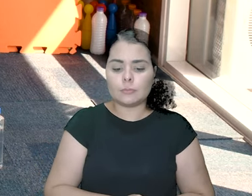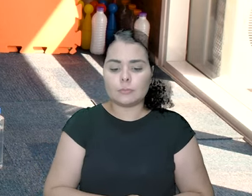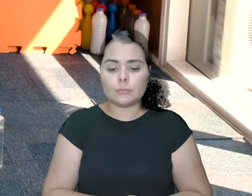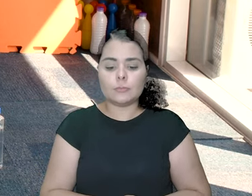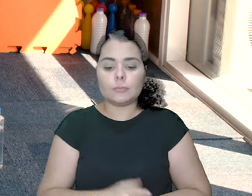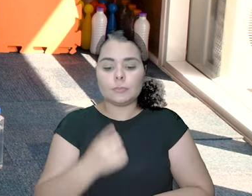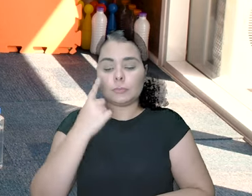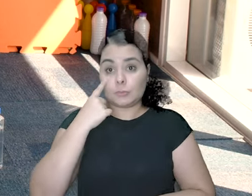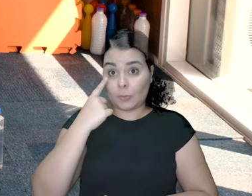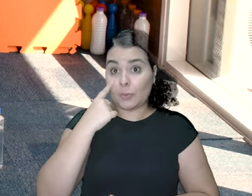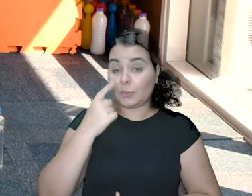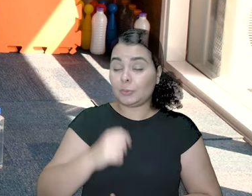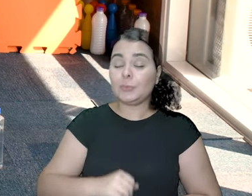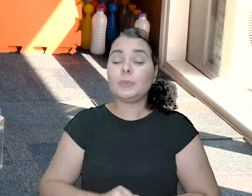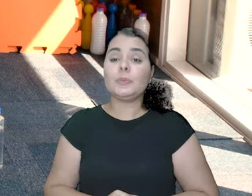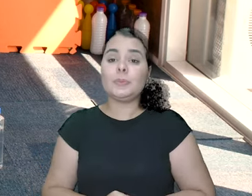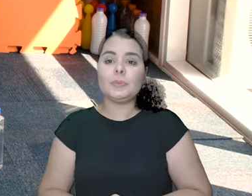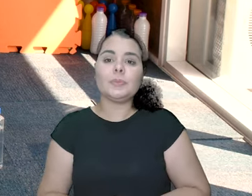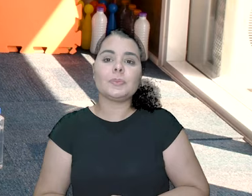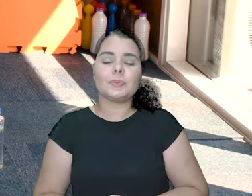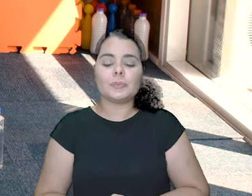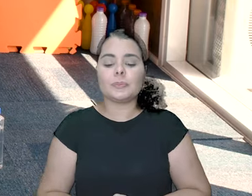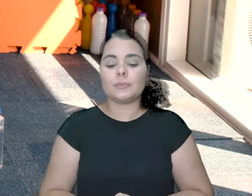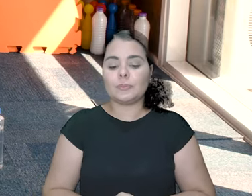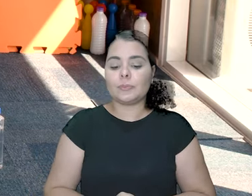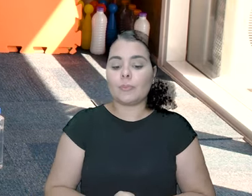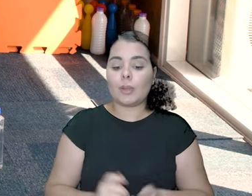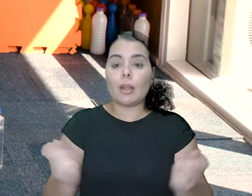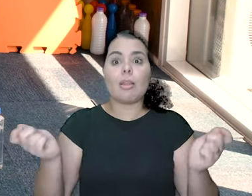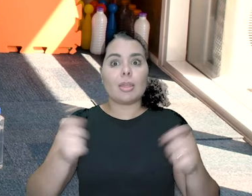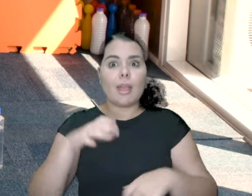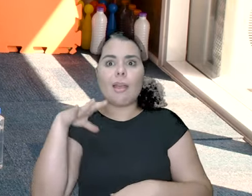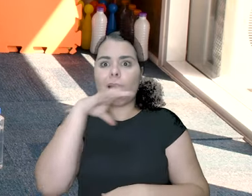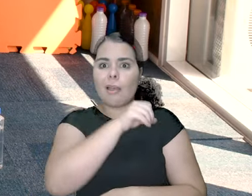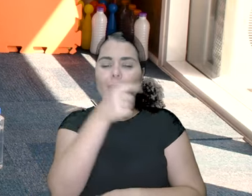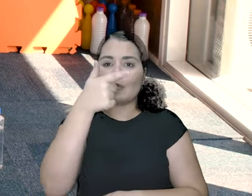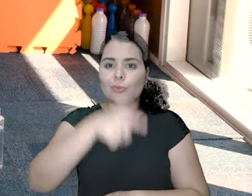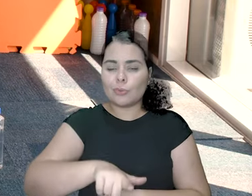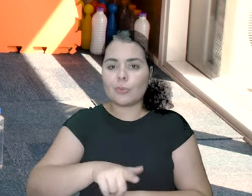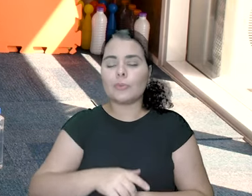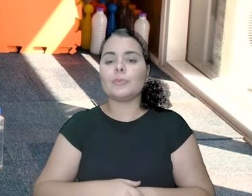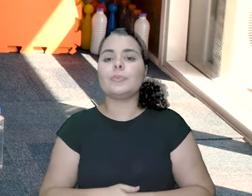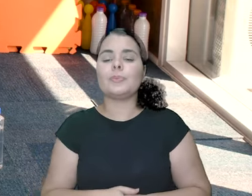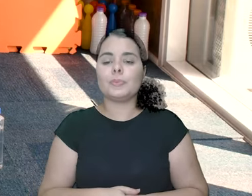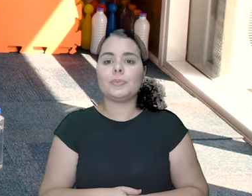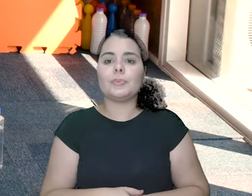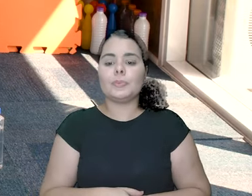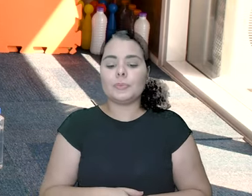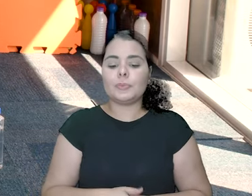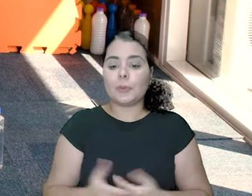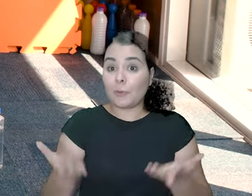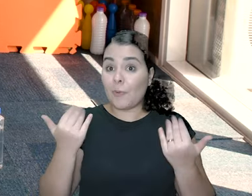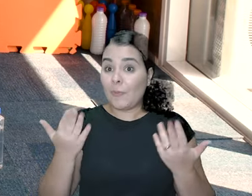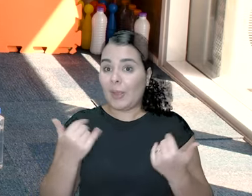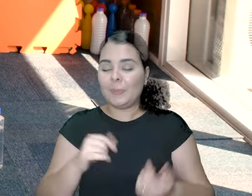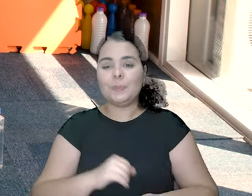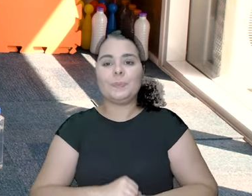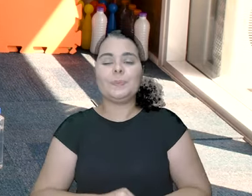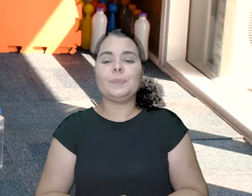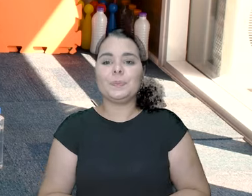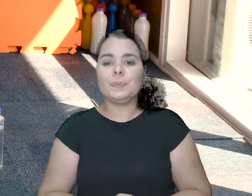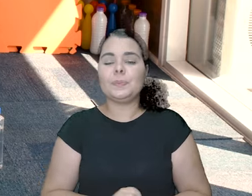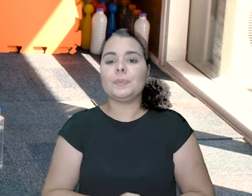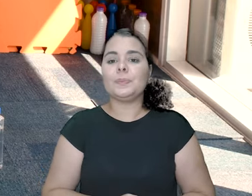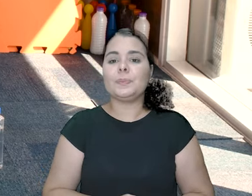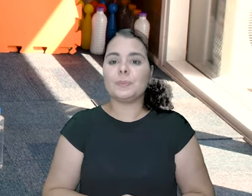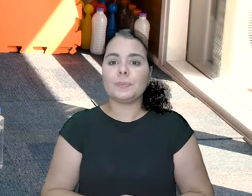Calcanhar subindo, ó. Tá? Vamos acelerar de novo? Já recuperou? Então a